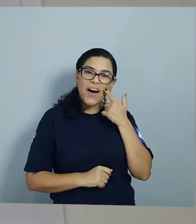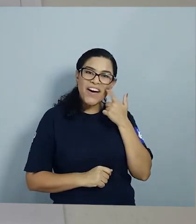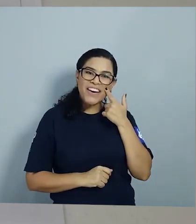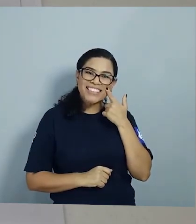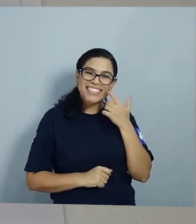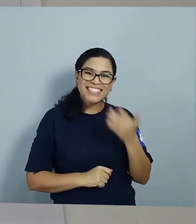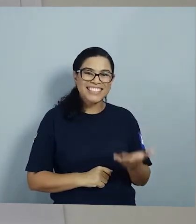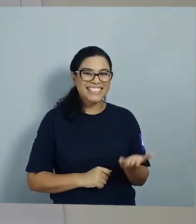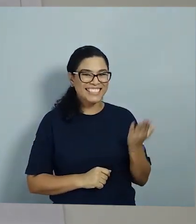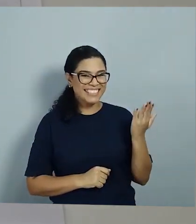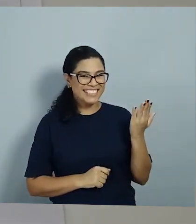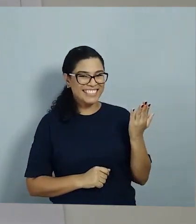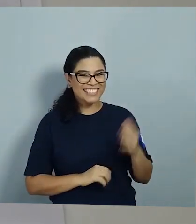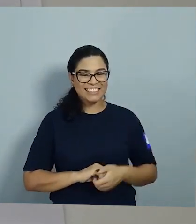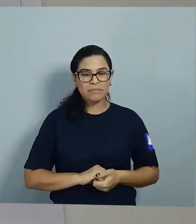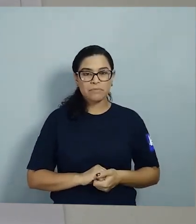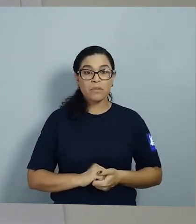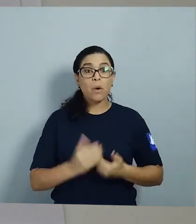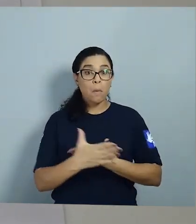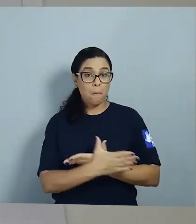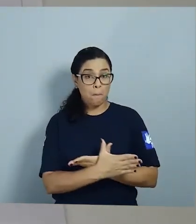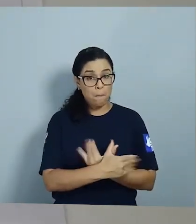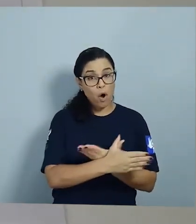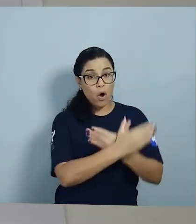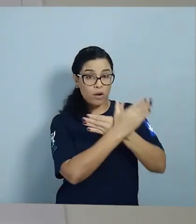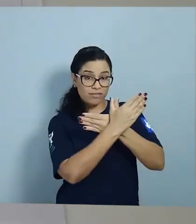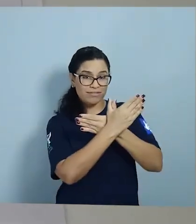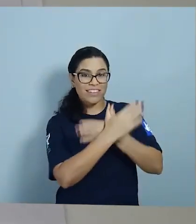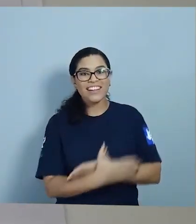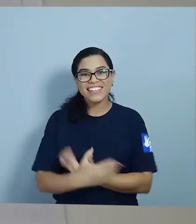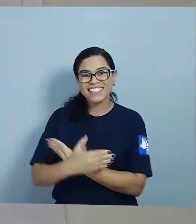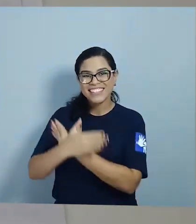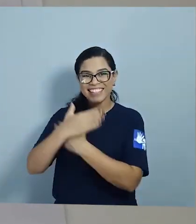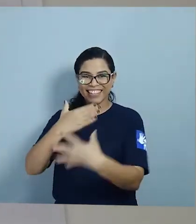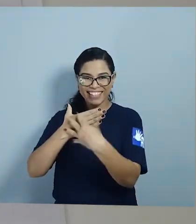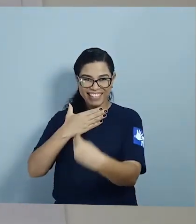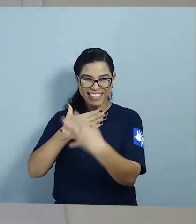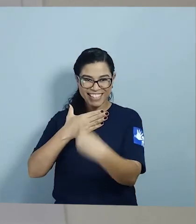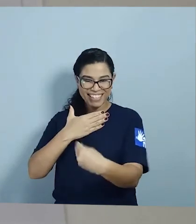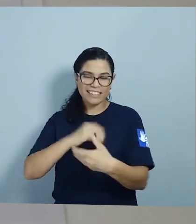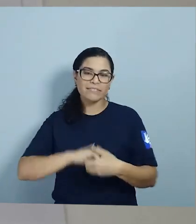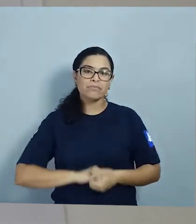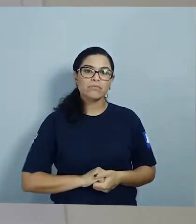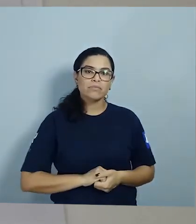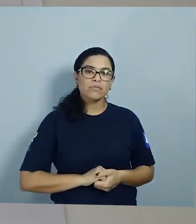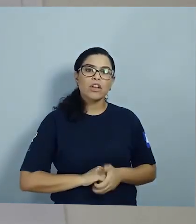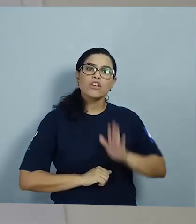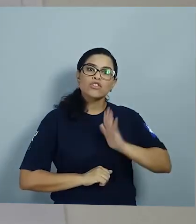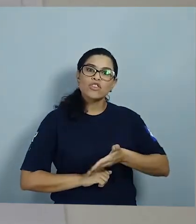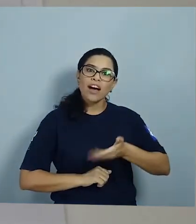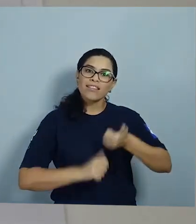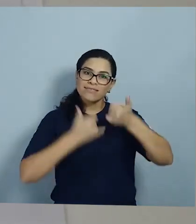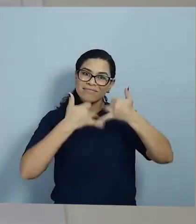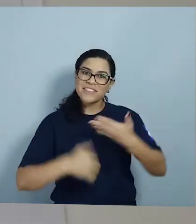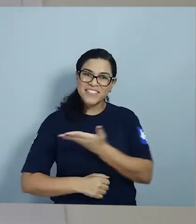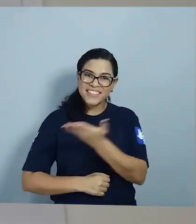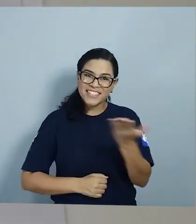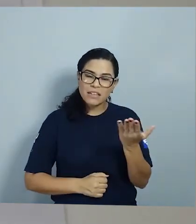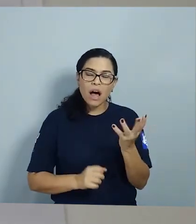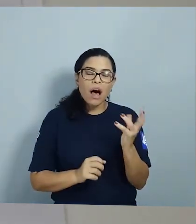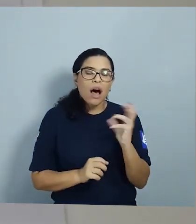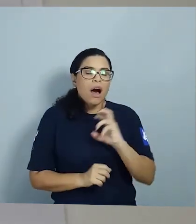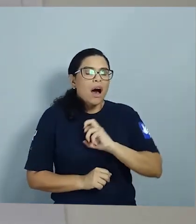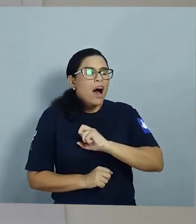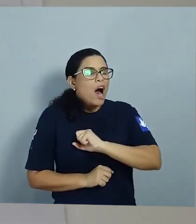páginas de hoje Borboletas e mariposas Eu já falei para vocês que eu amo desenho de criança